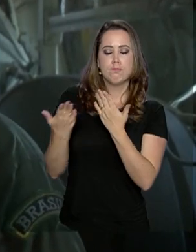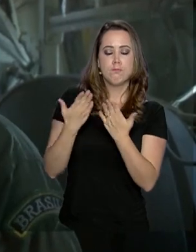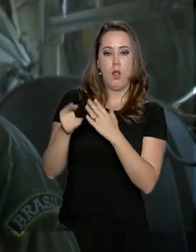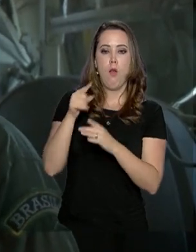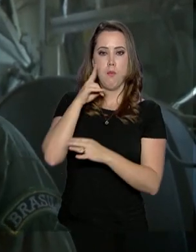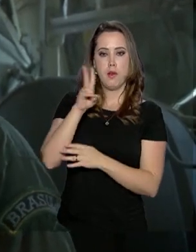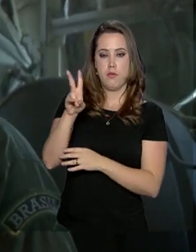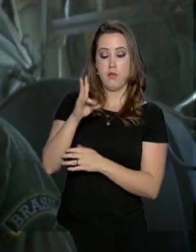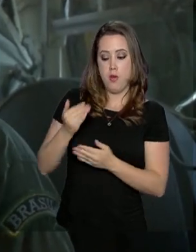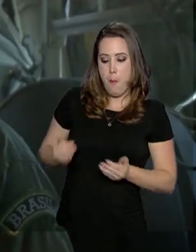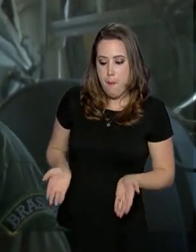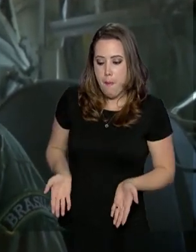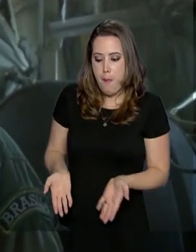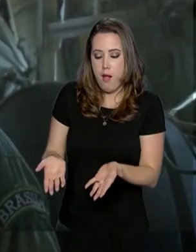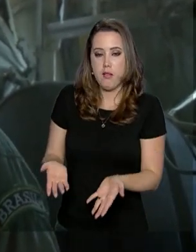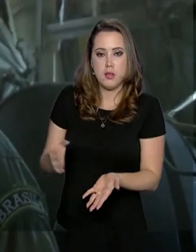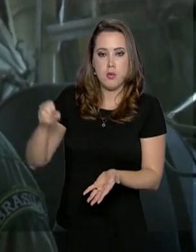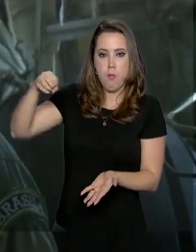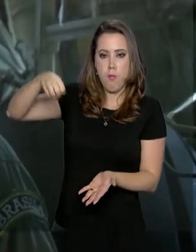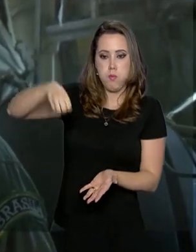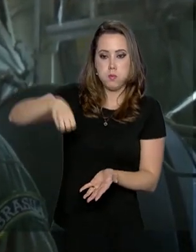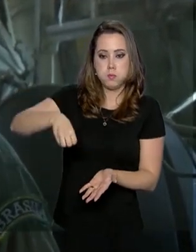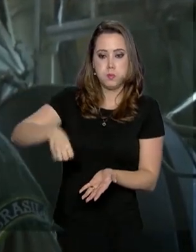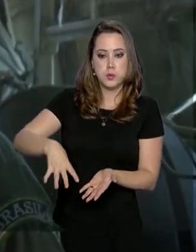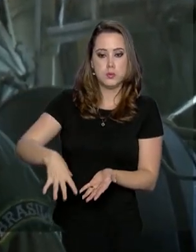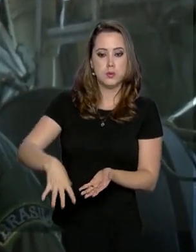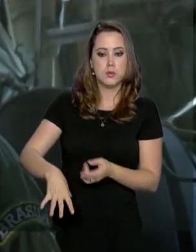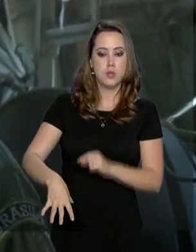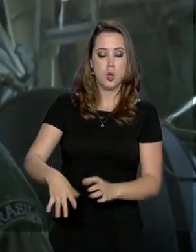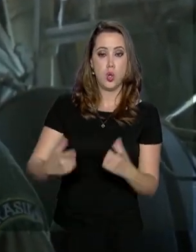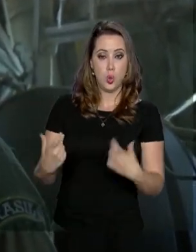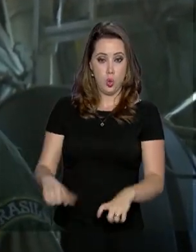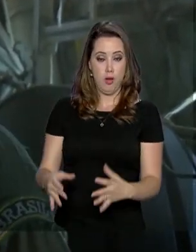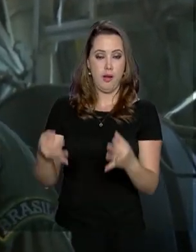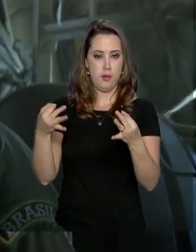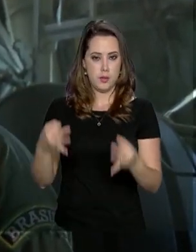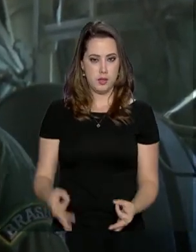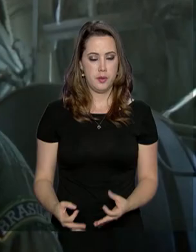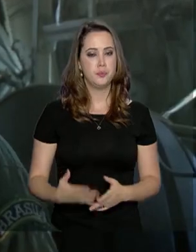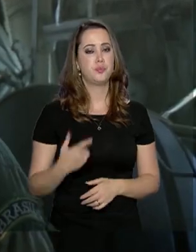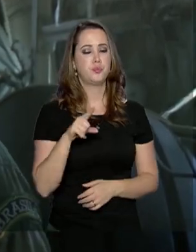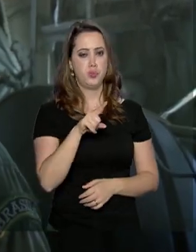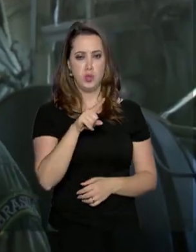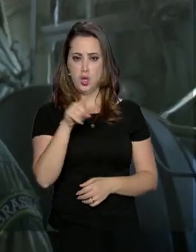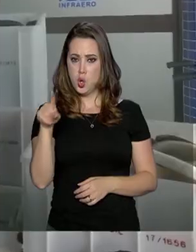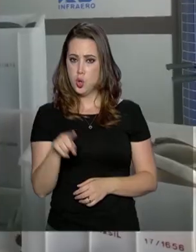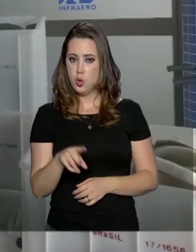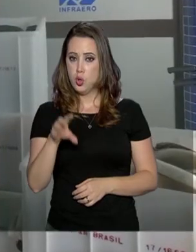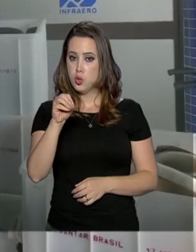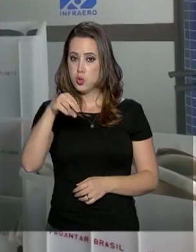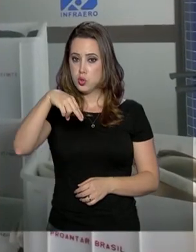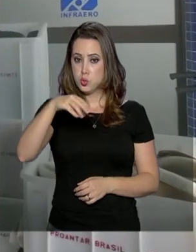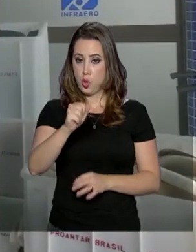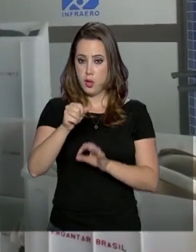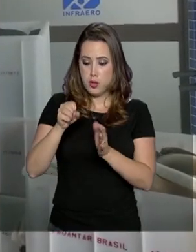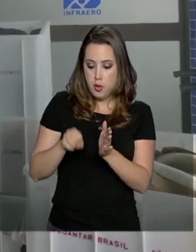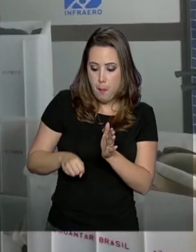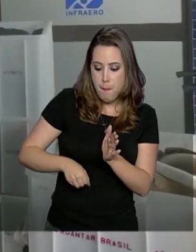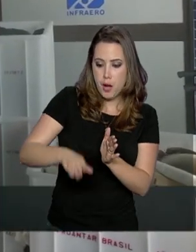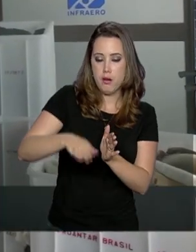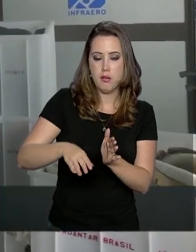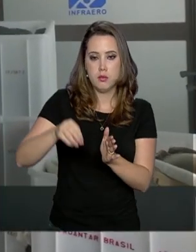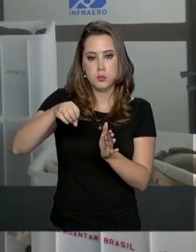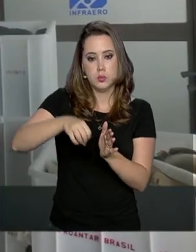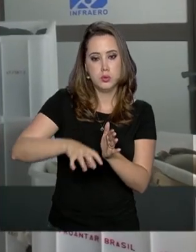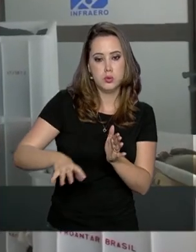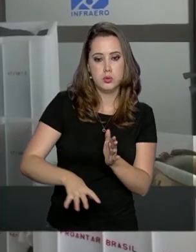dizer, a carga cair no local X, uma ZL, a gente chama de zona de lançamento. Para pisar na Antártica,